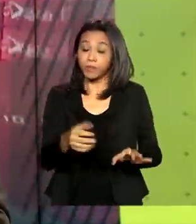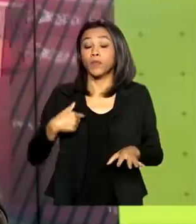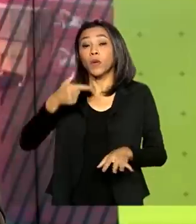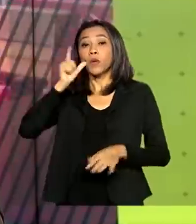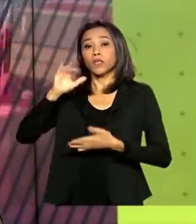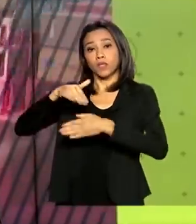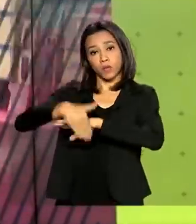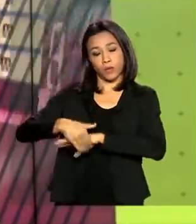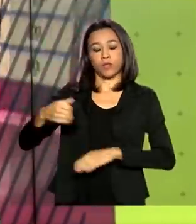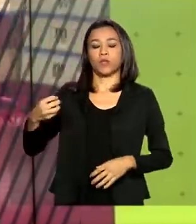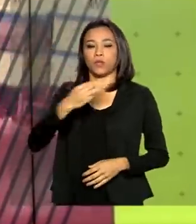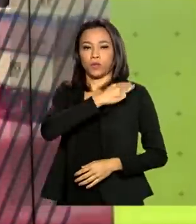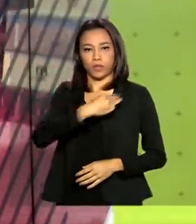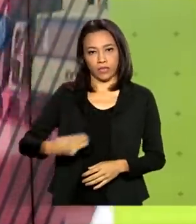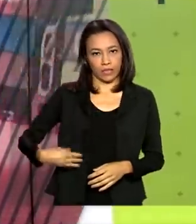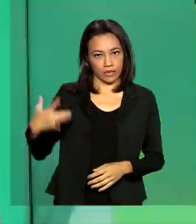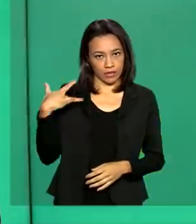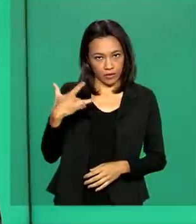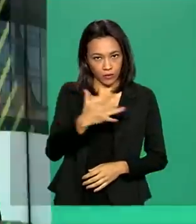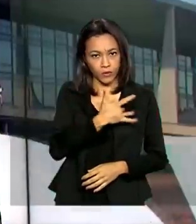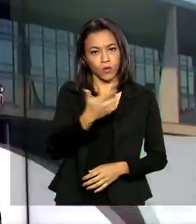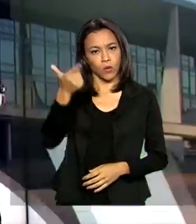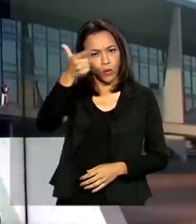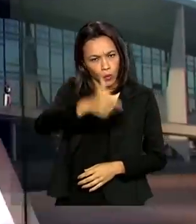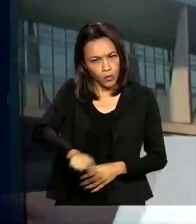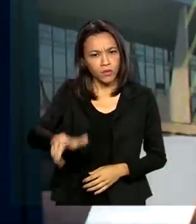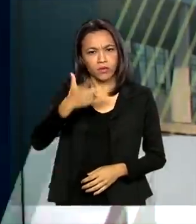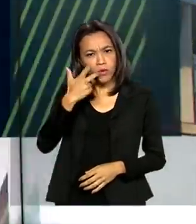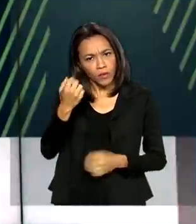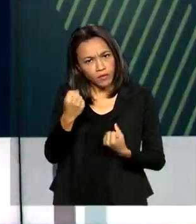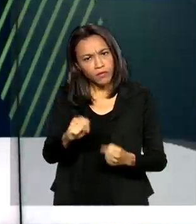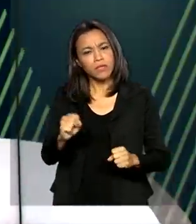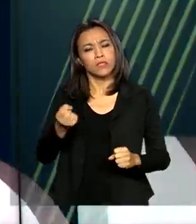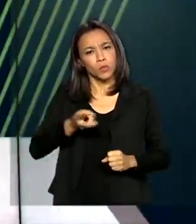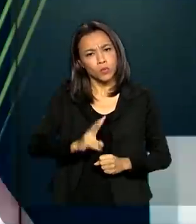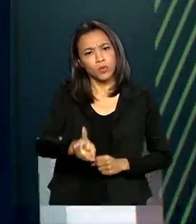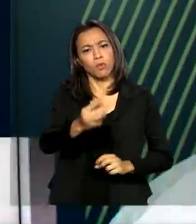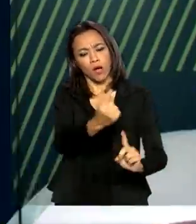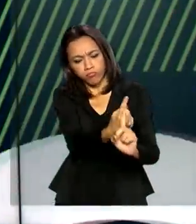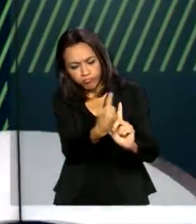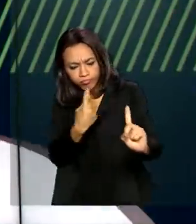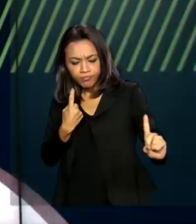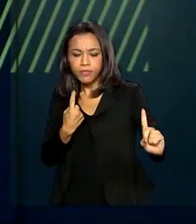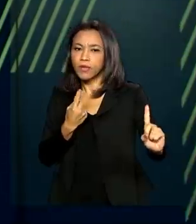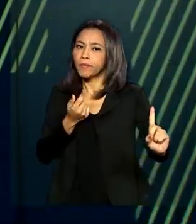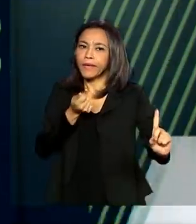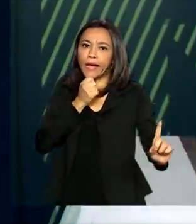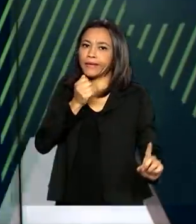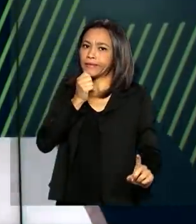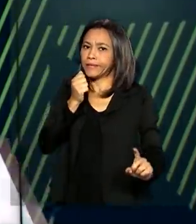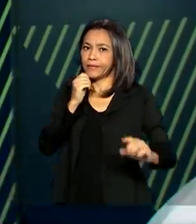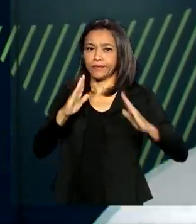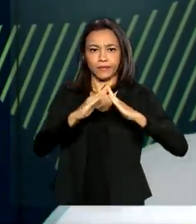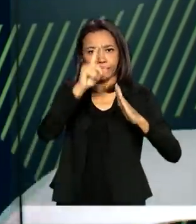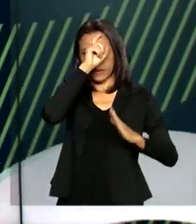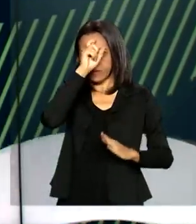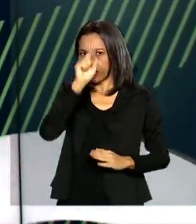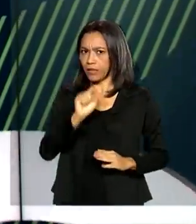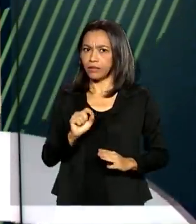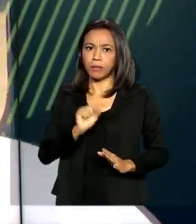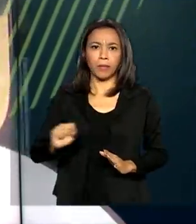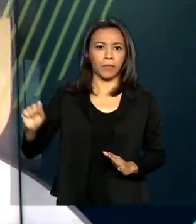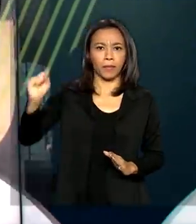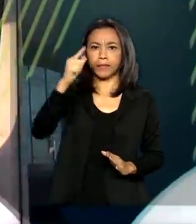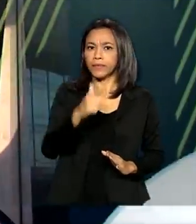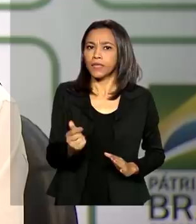Saúde, Luiz Henrique Mandetta, voltou a defender o isolamento enquanto não houver estoque de equipamentos de proteção individual, os chamados